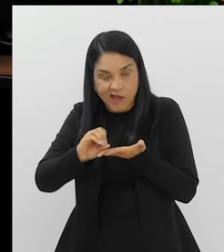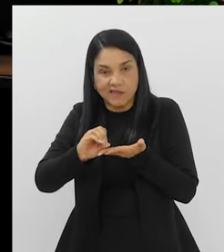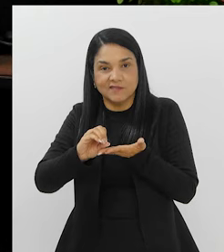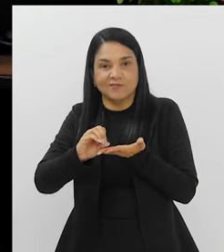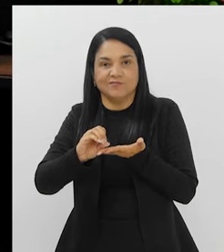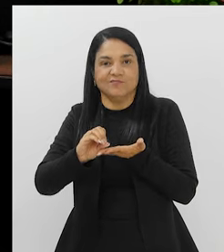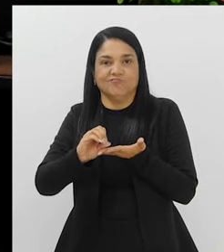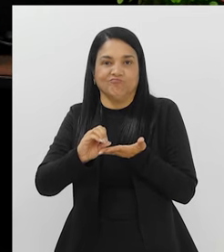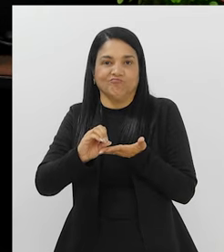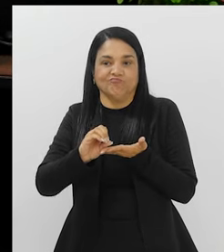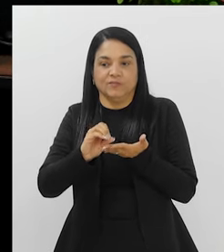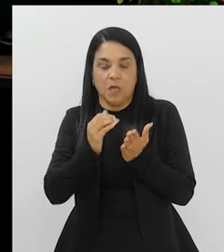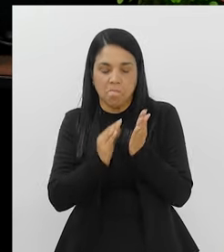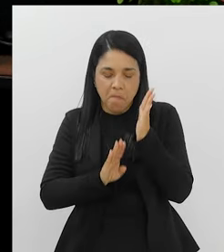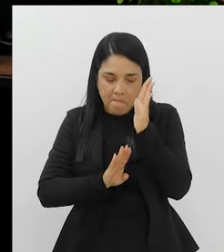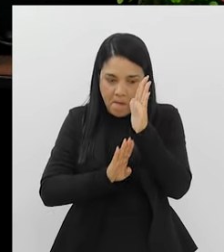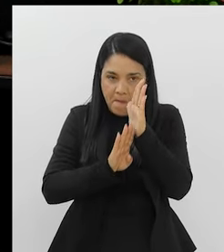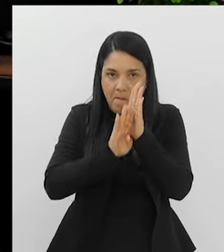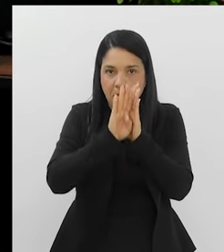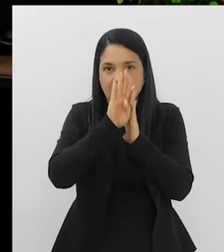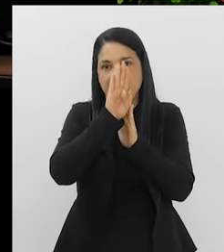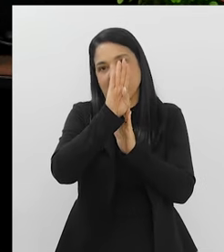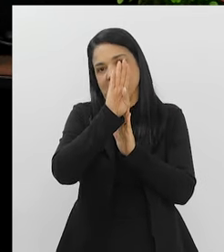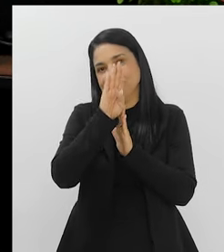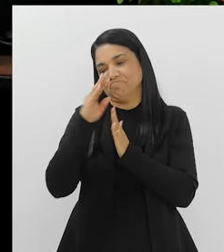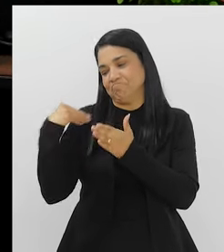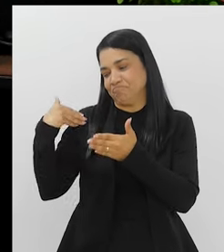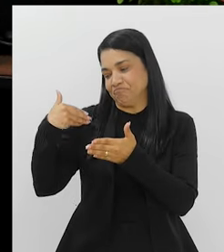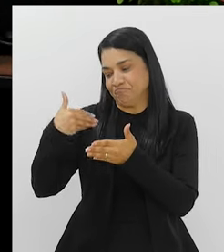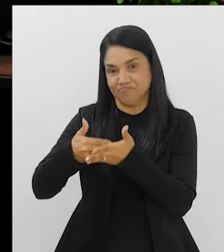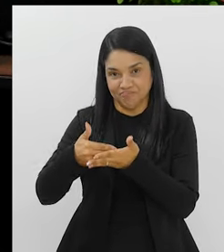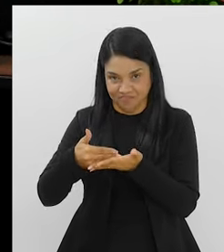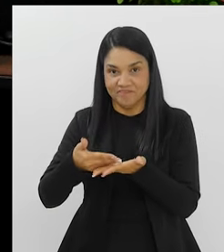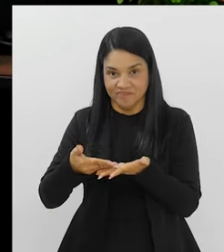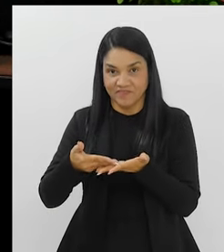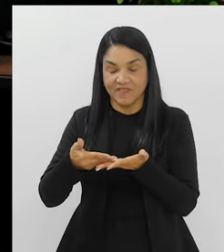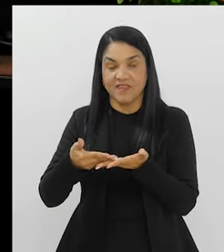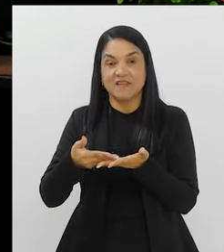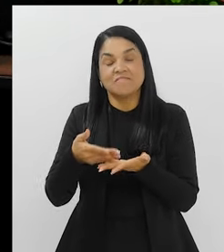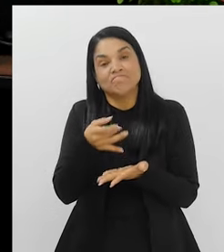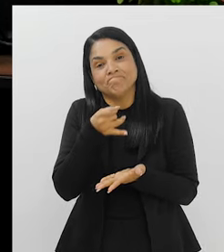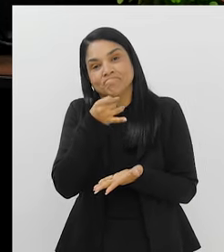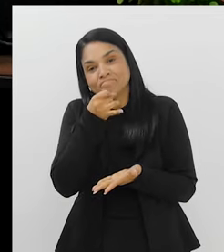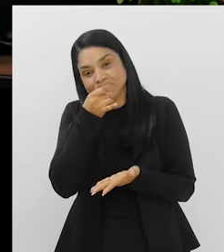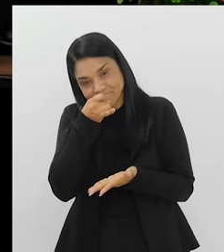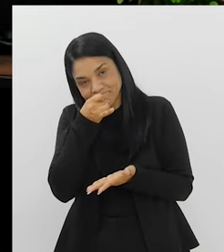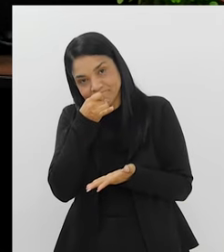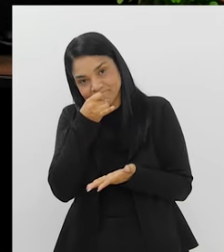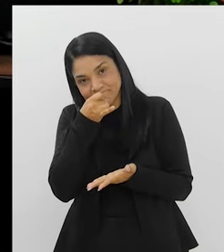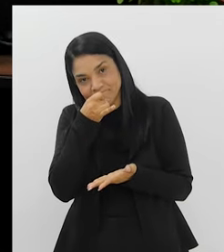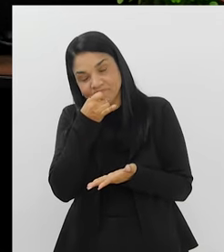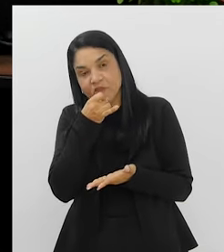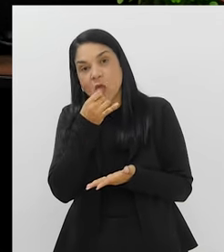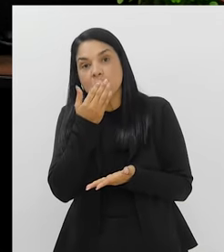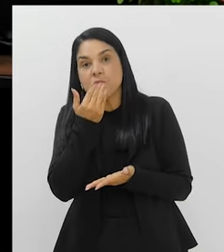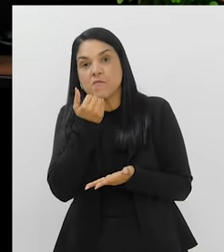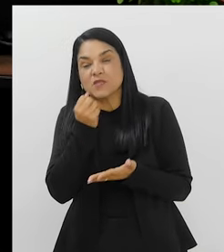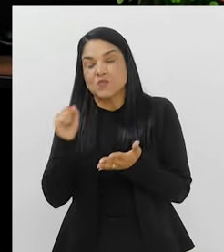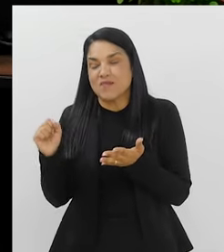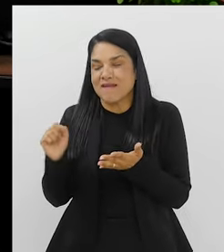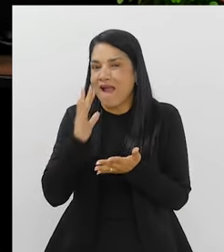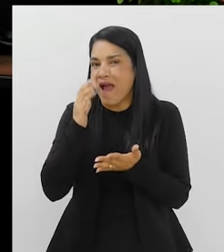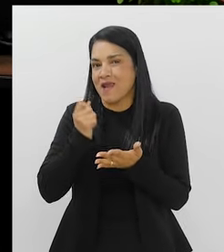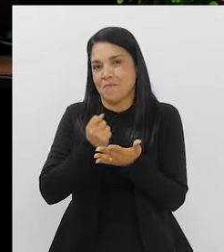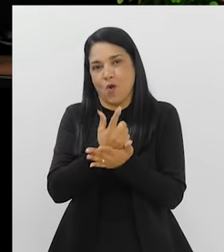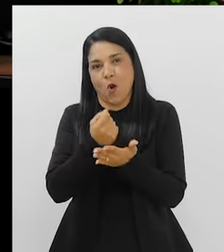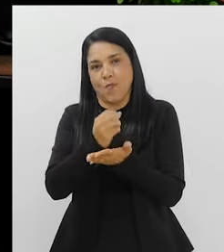tanto nos últimos anos. Só que, infelizmente, é uma alimentação mais